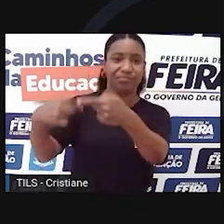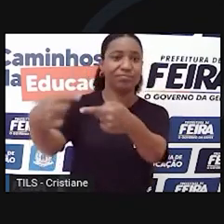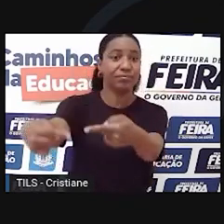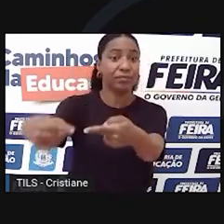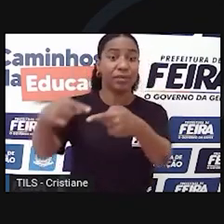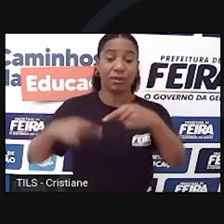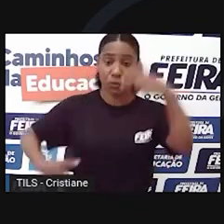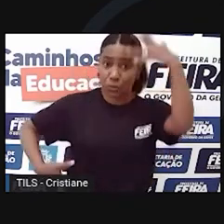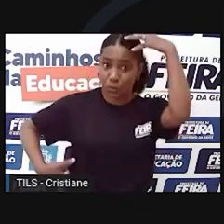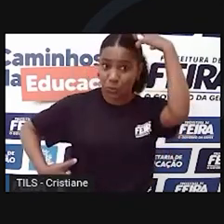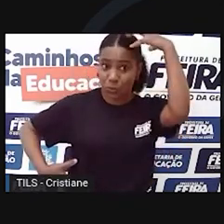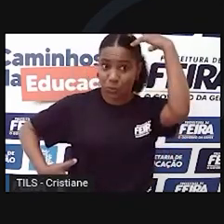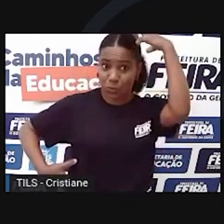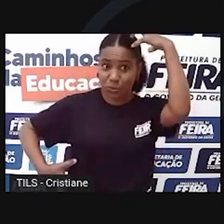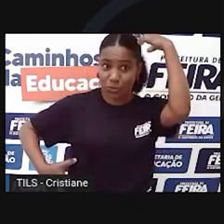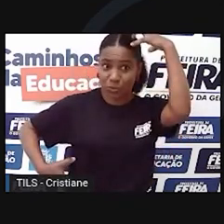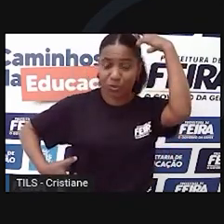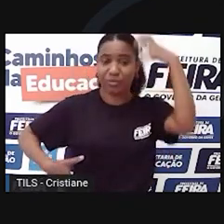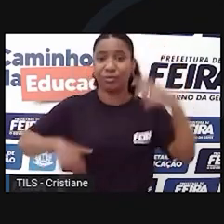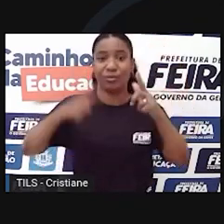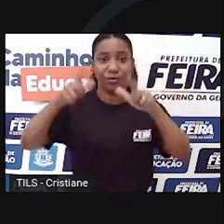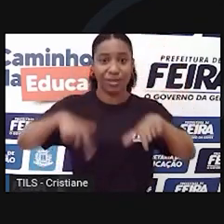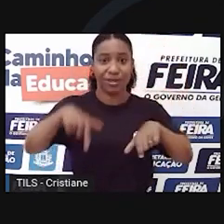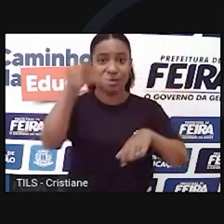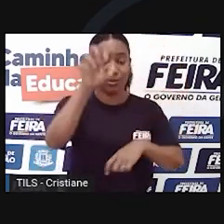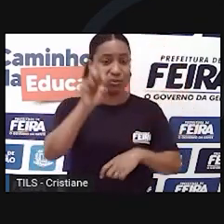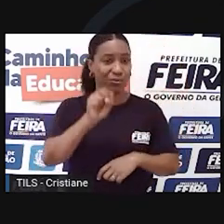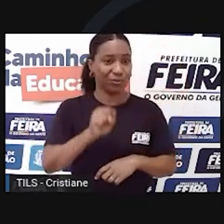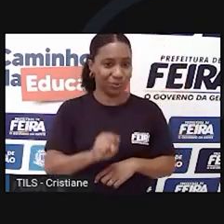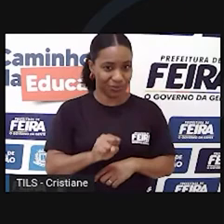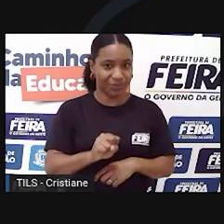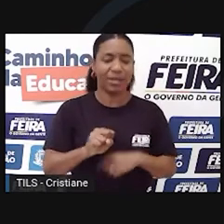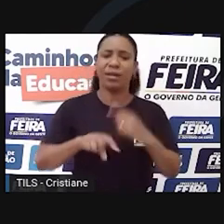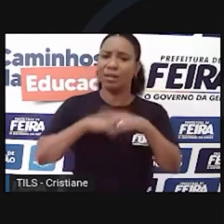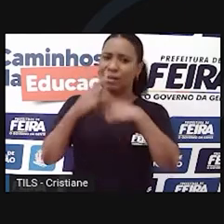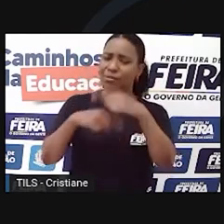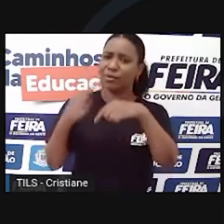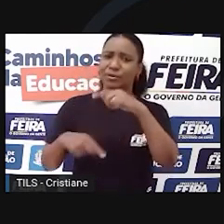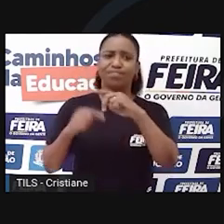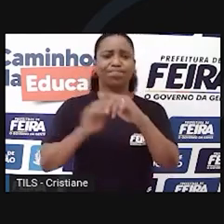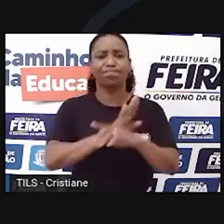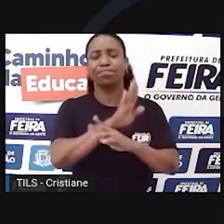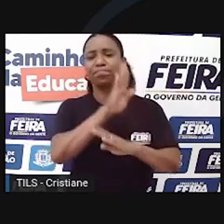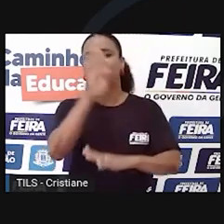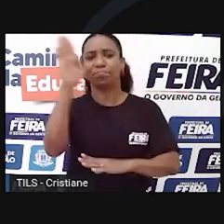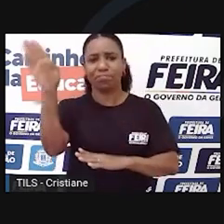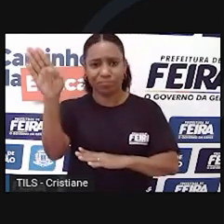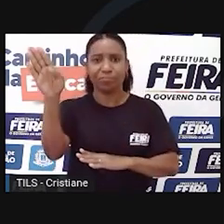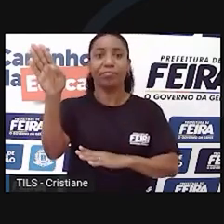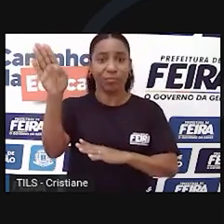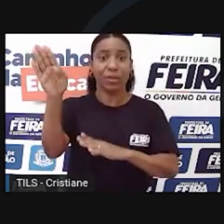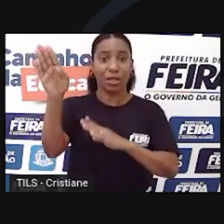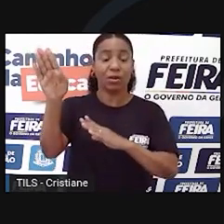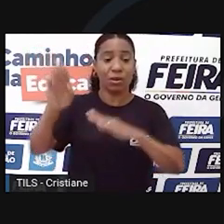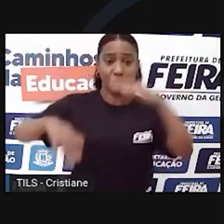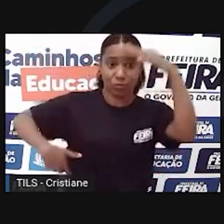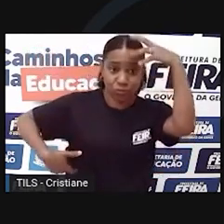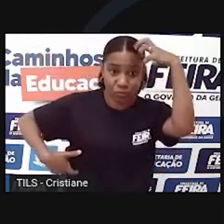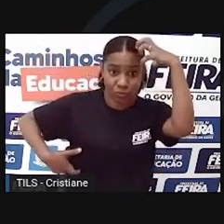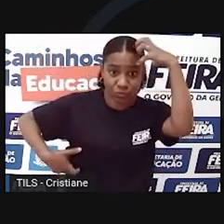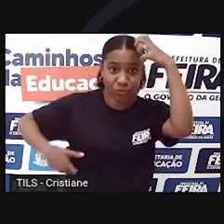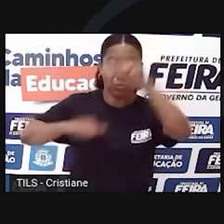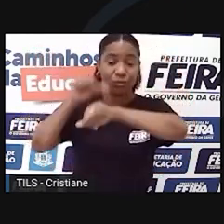macacos do sul. Ao deixarem o sudeste africano, dois milhões de anos atrás, os australopitecos adaptaram-se às diversas regiões que habitavam.